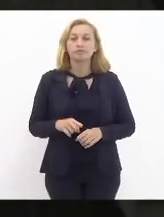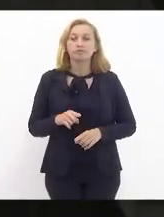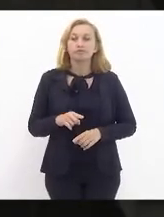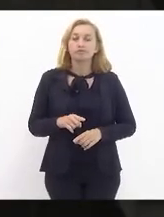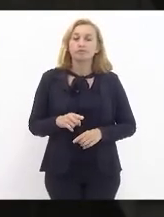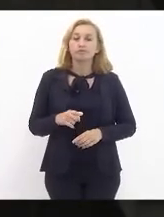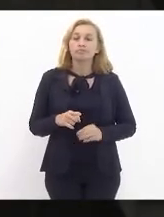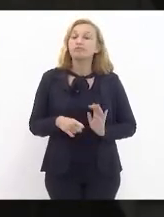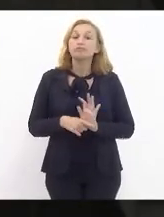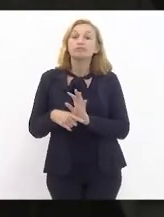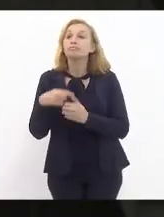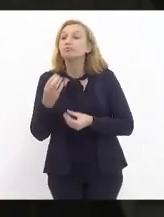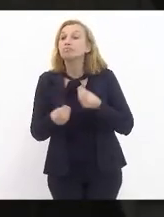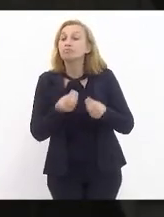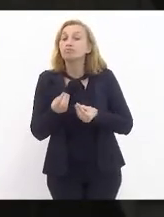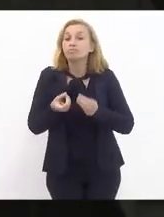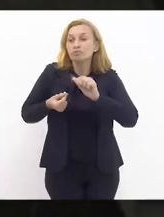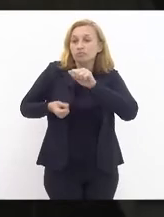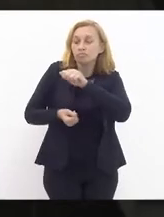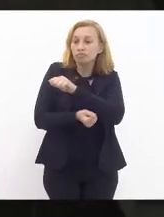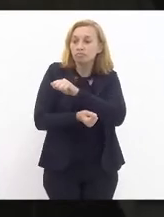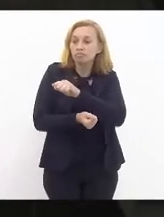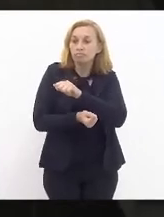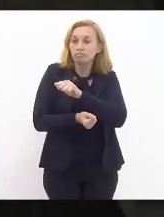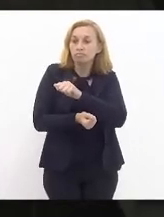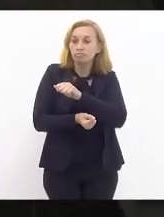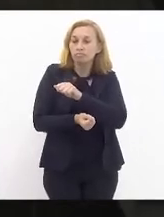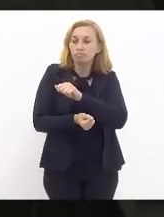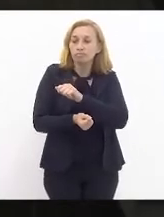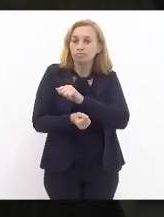como? Com investimento de igual valor.